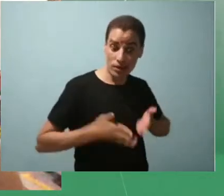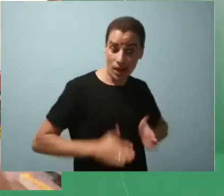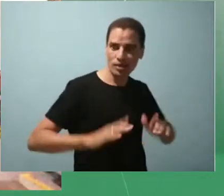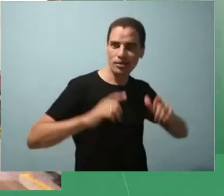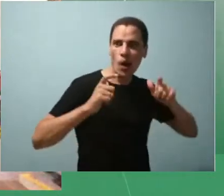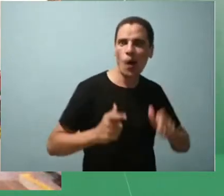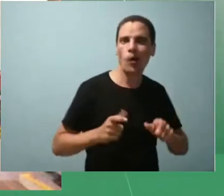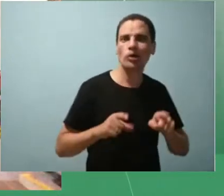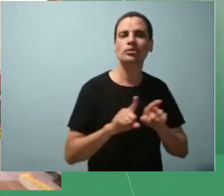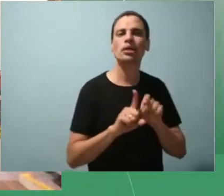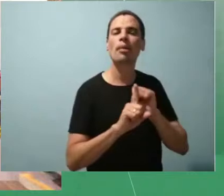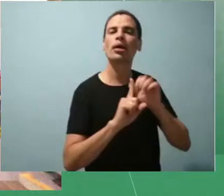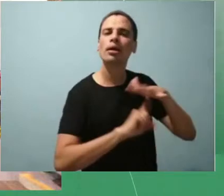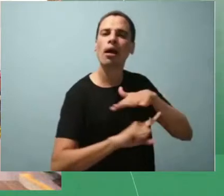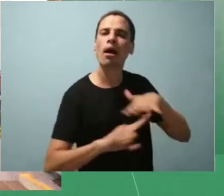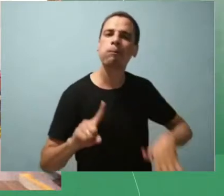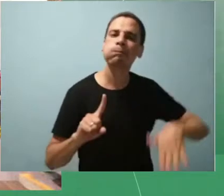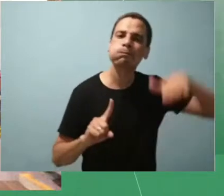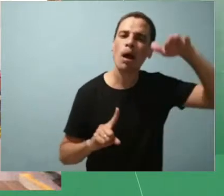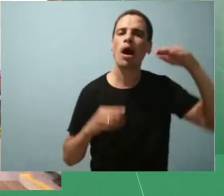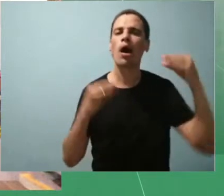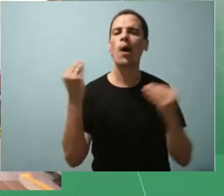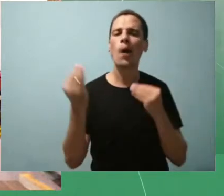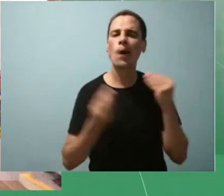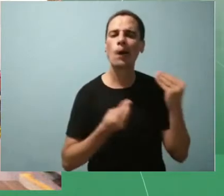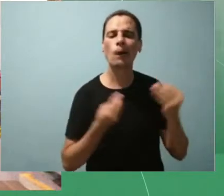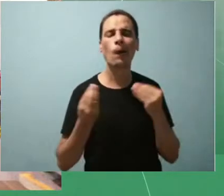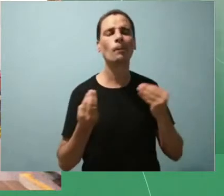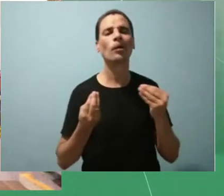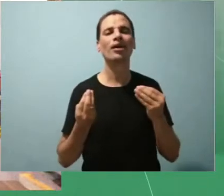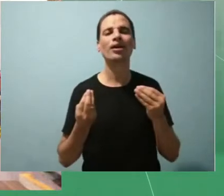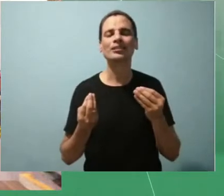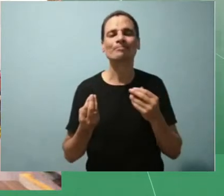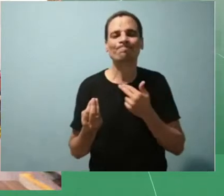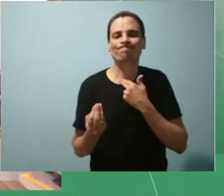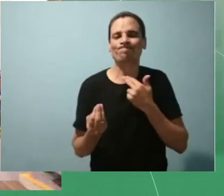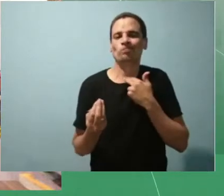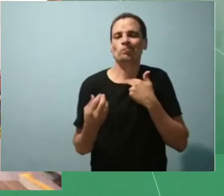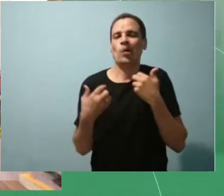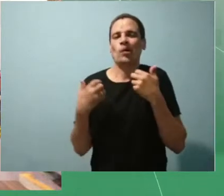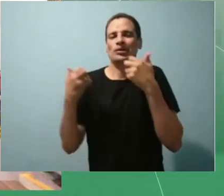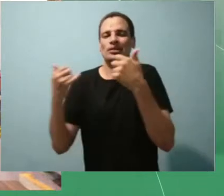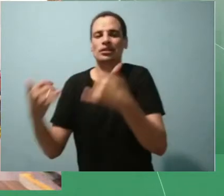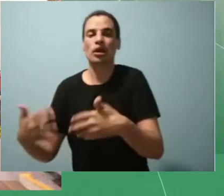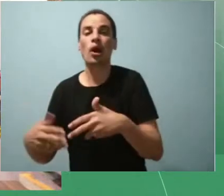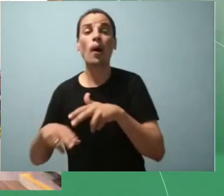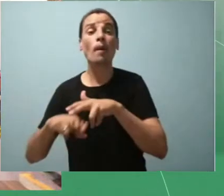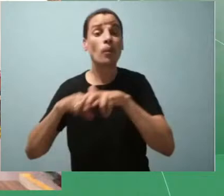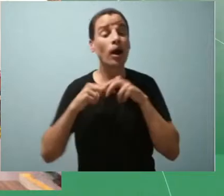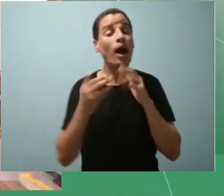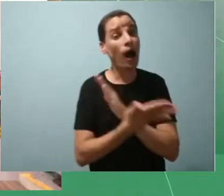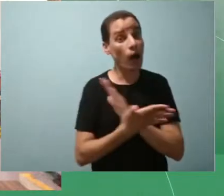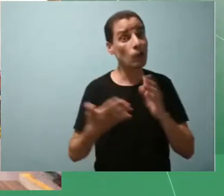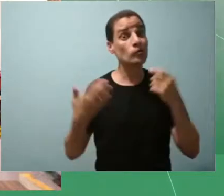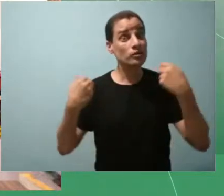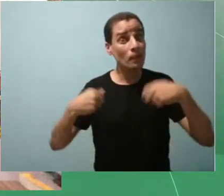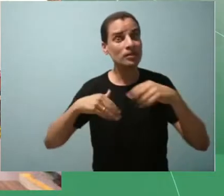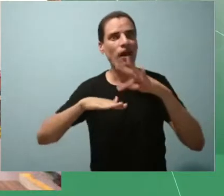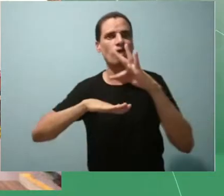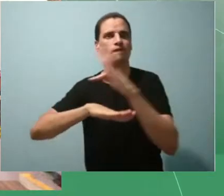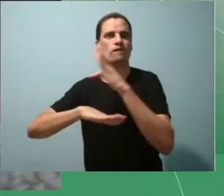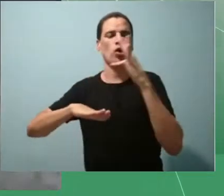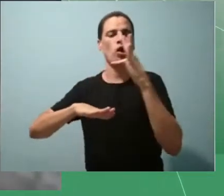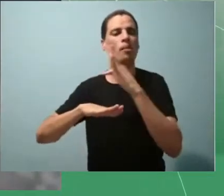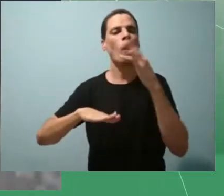fossilização porque alguns conceitos formais exigem o maior domínio da língua culta então é um tema que